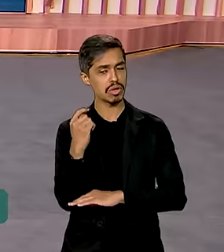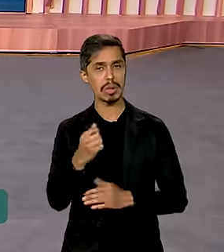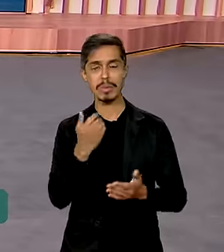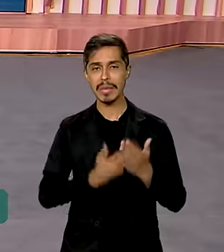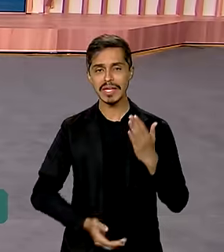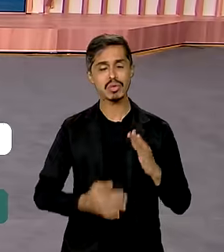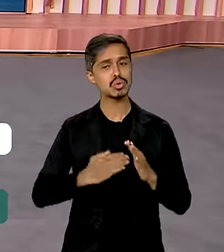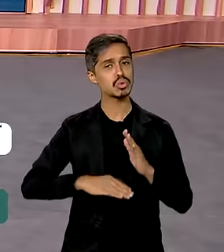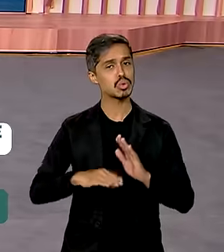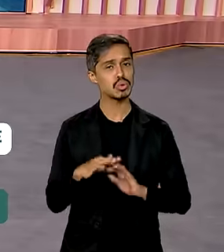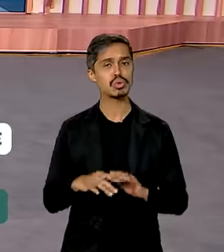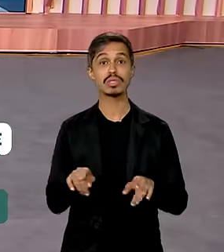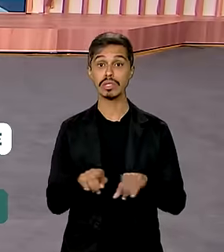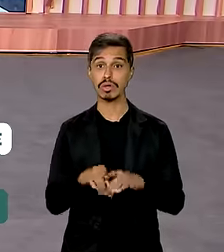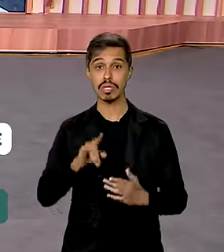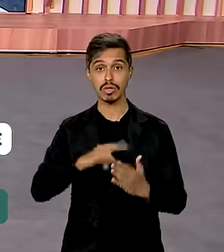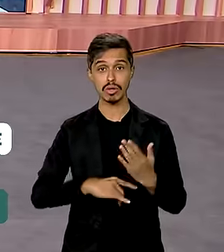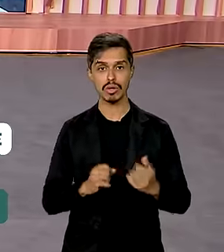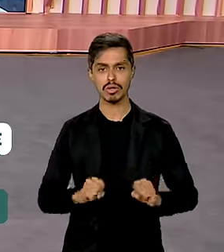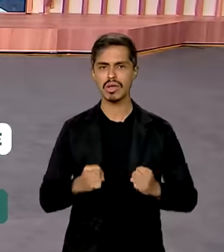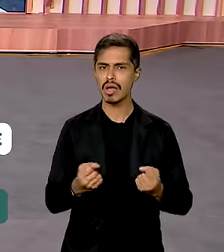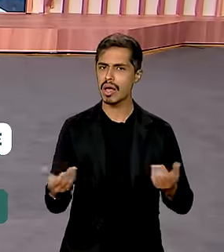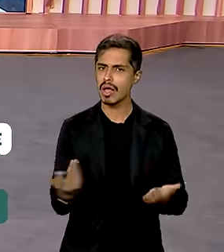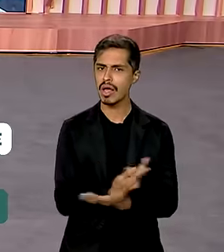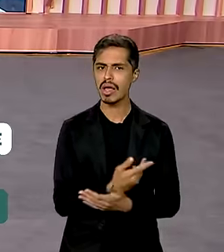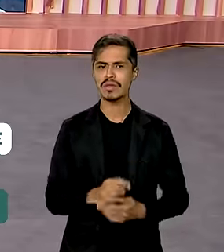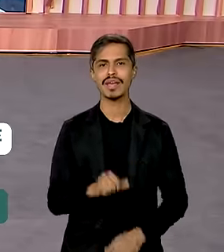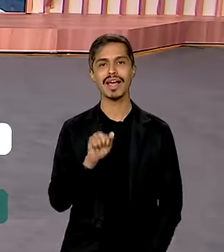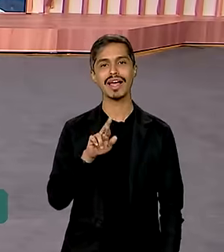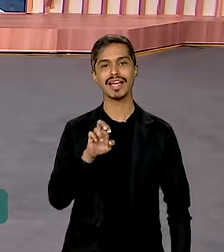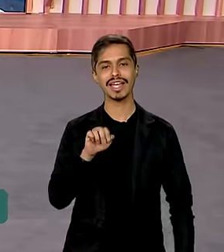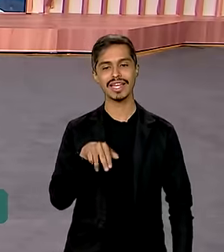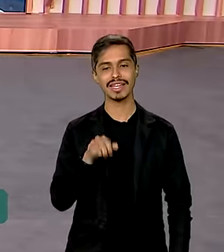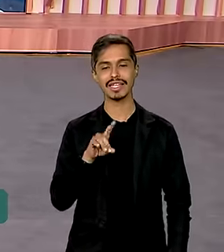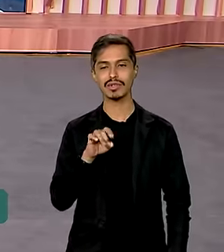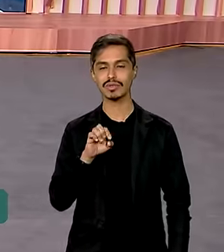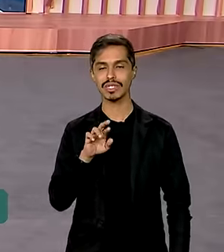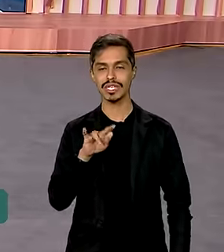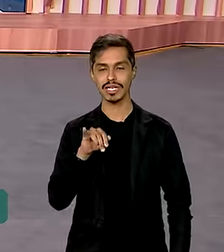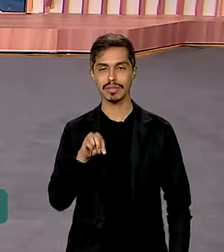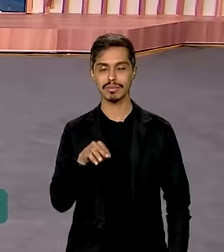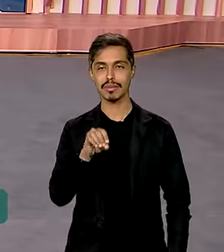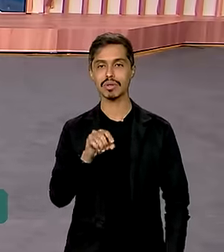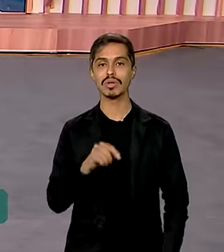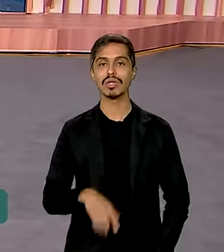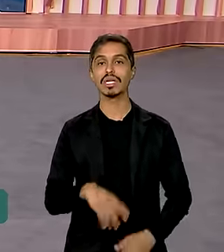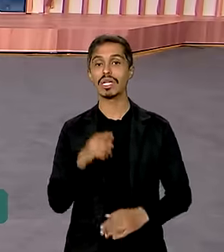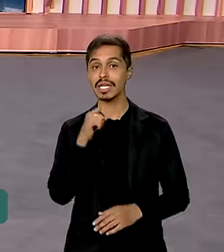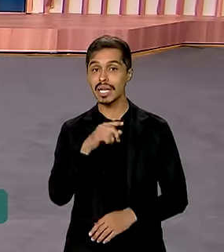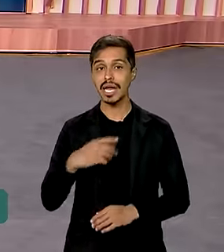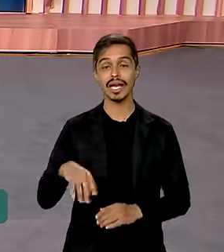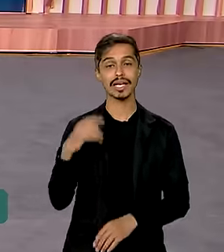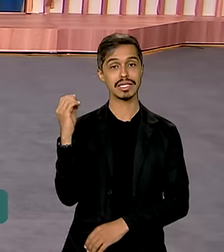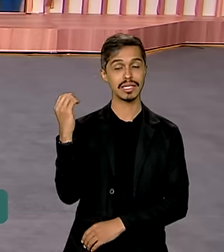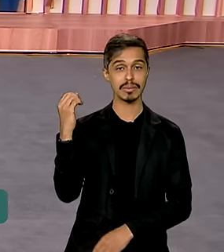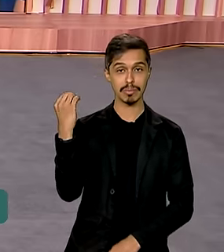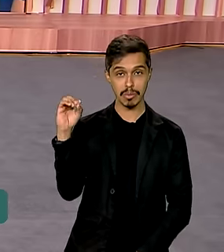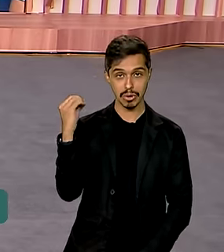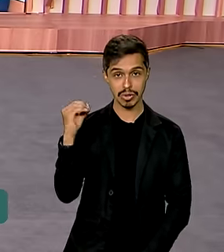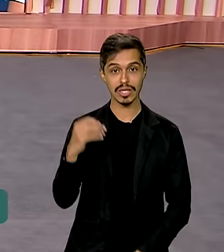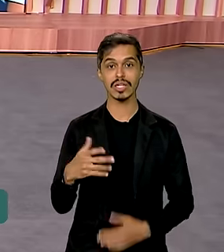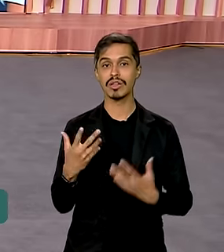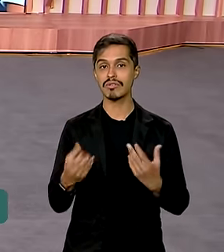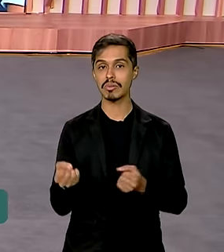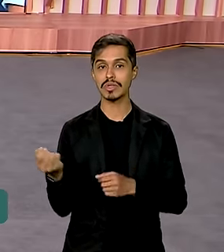Essa é a ação que acontece hoje na Arena do Grêmio, em Porto Alegre. E é para lá que nós vamos conversar ao